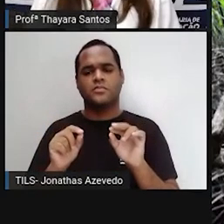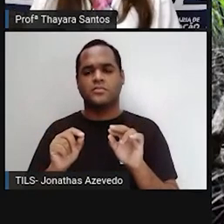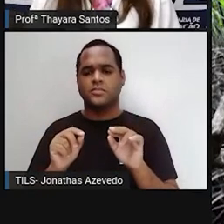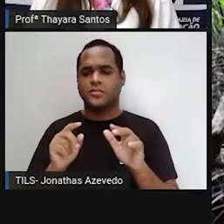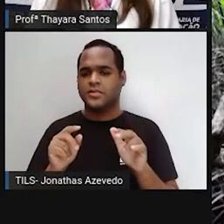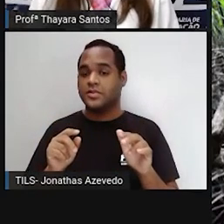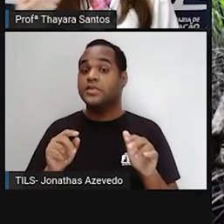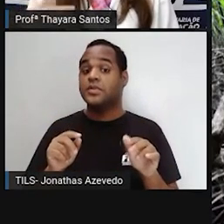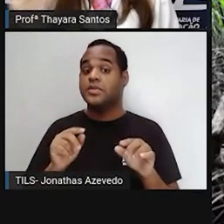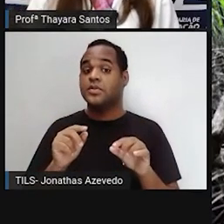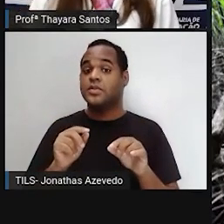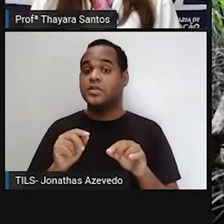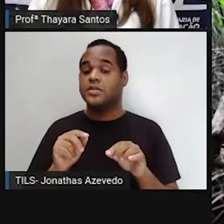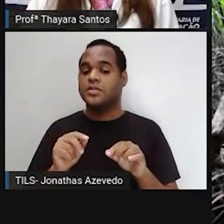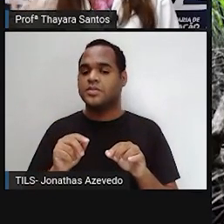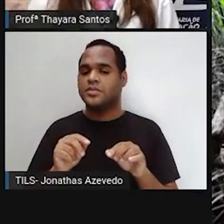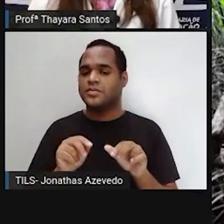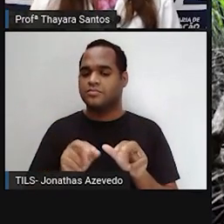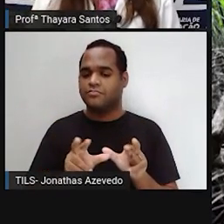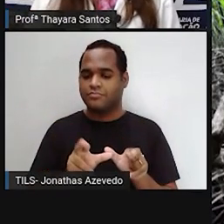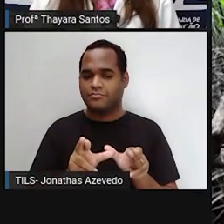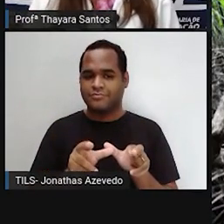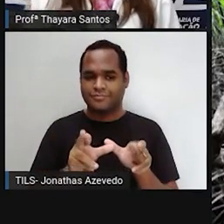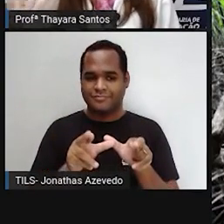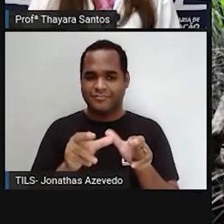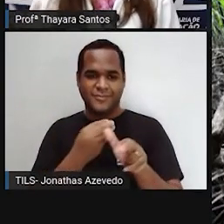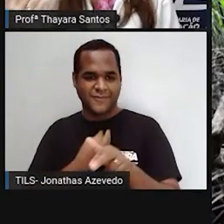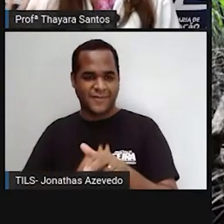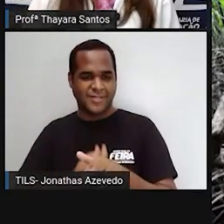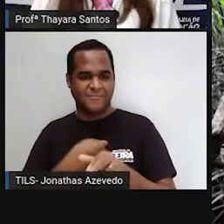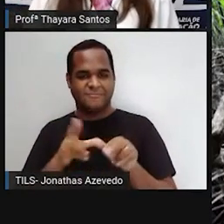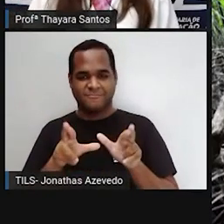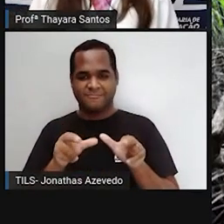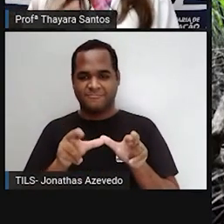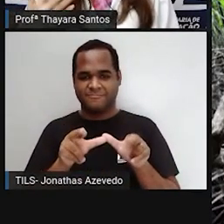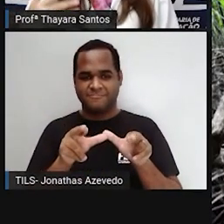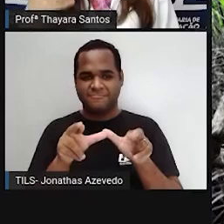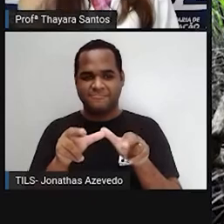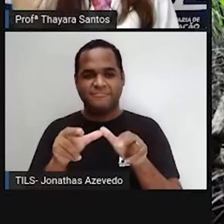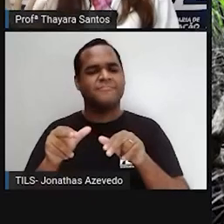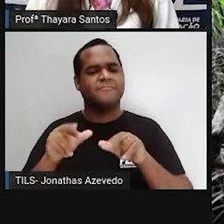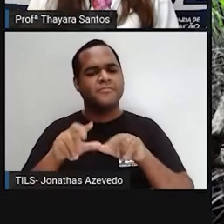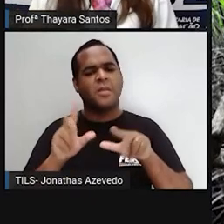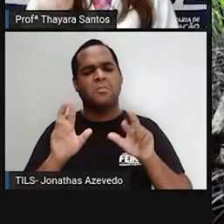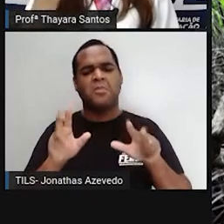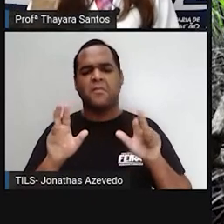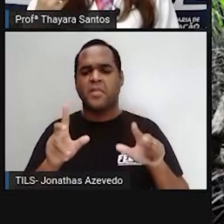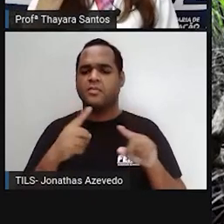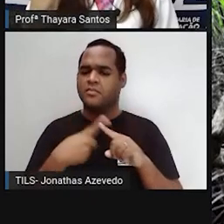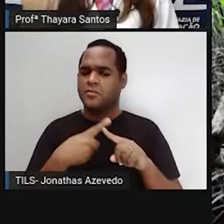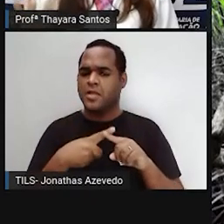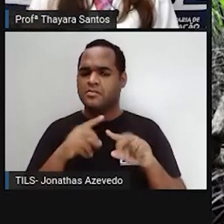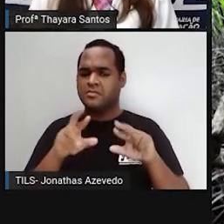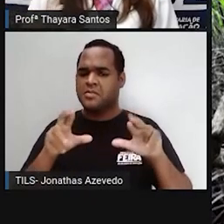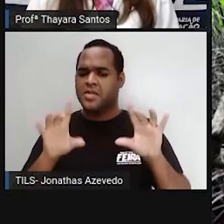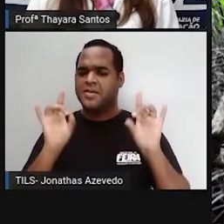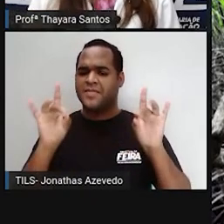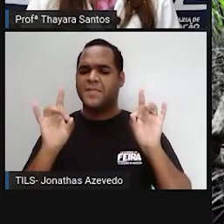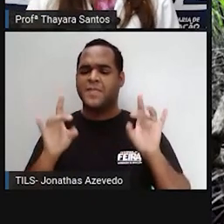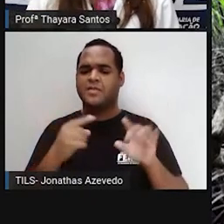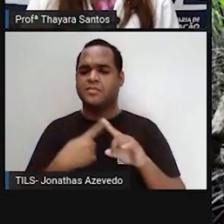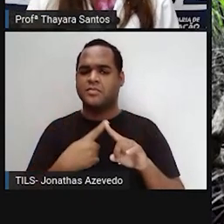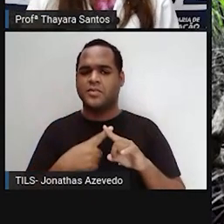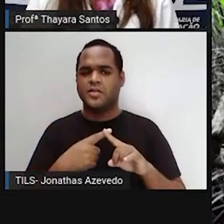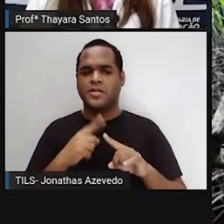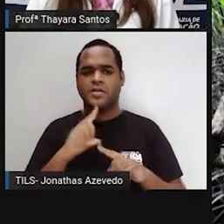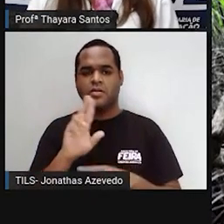ecossistema de transição é o manguezal. Vocês já devem ter visto o manguezal. E por que ele é tão diferente? Por que ele é tão especial e